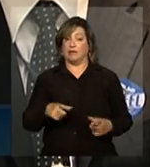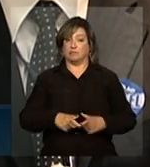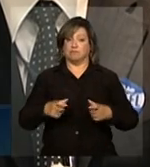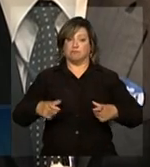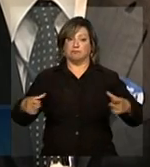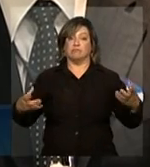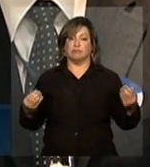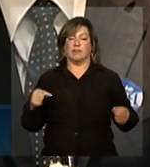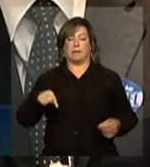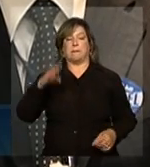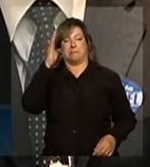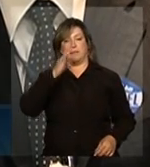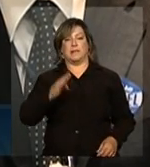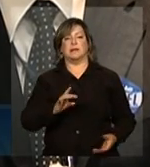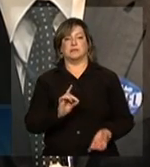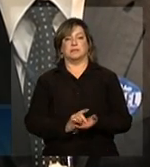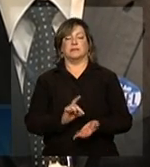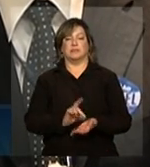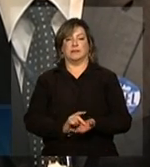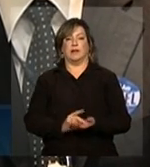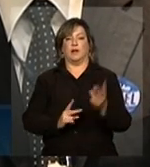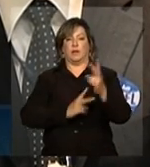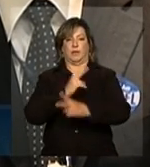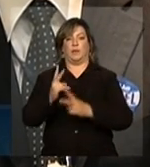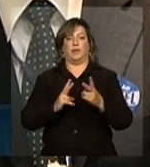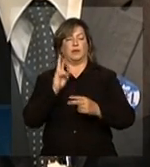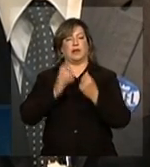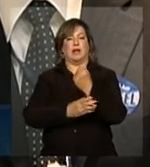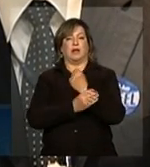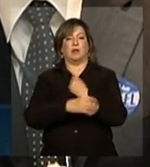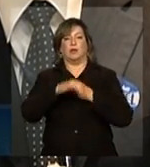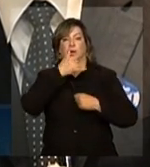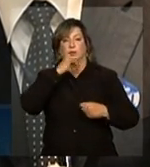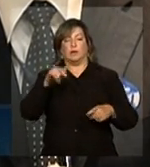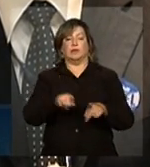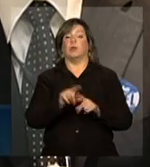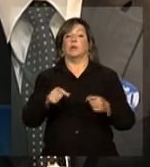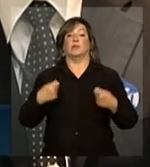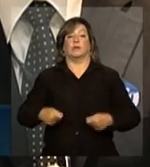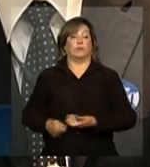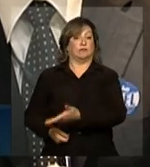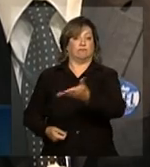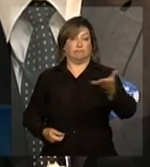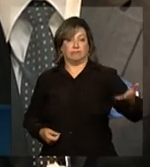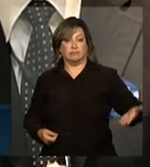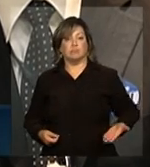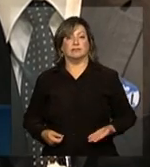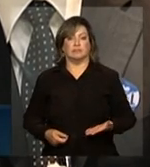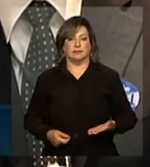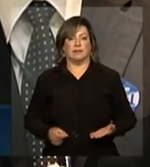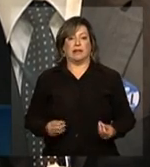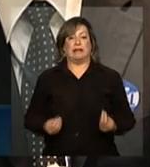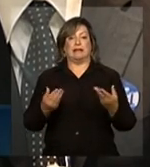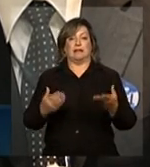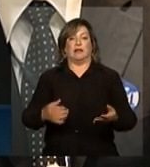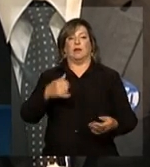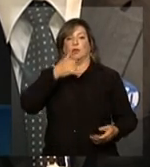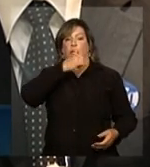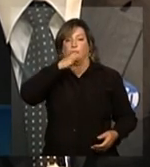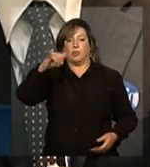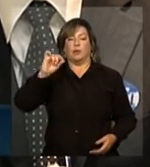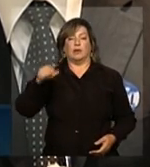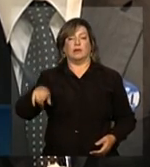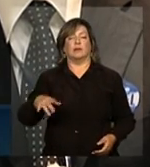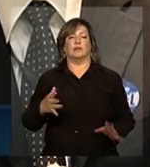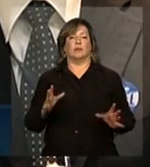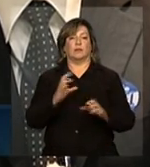matriz brasileira mesmo dentro da segurança energética e da demanda da necessidade de fornecimento de energia, que